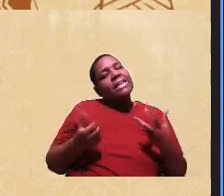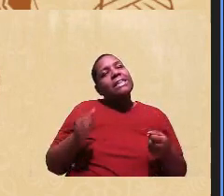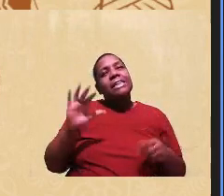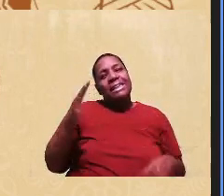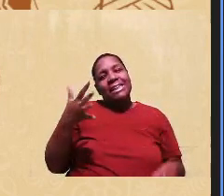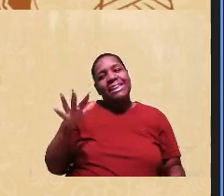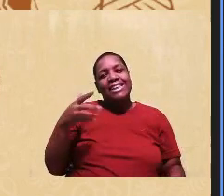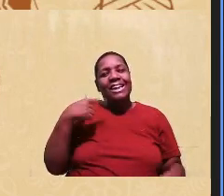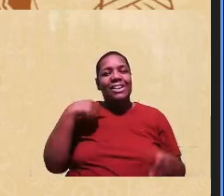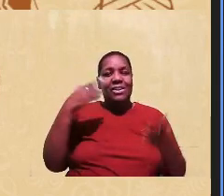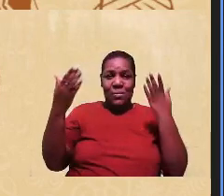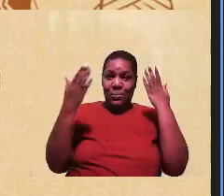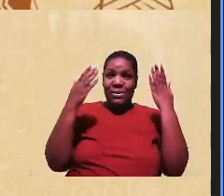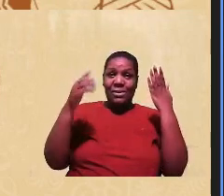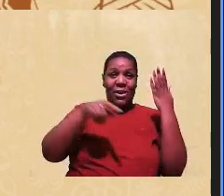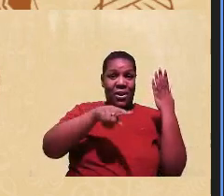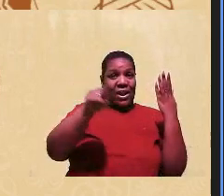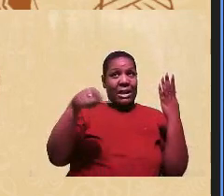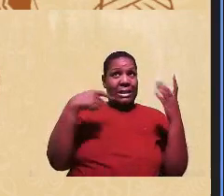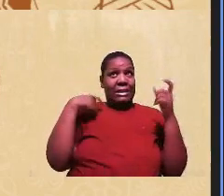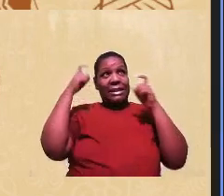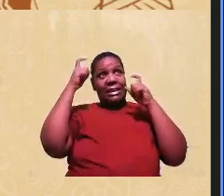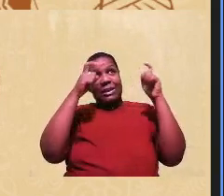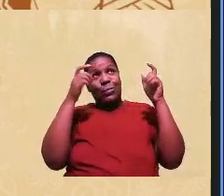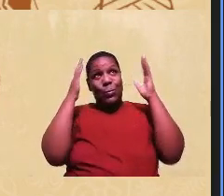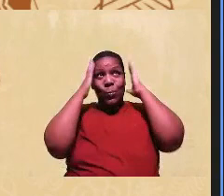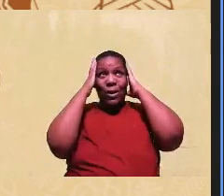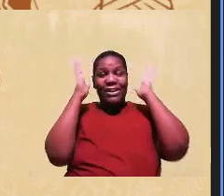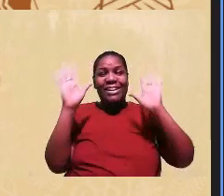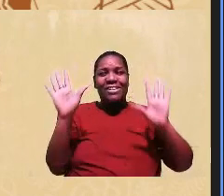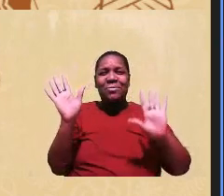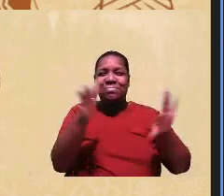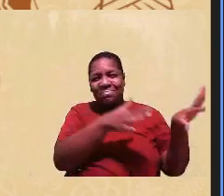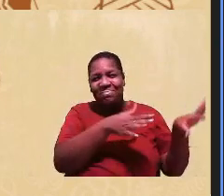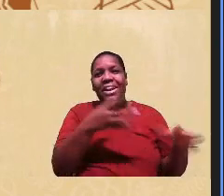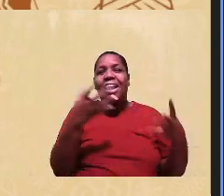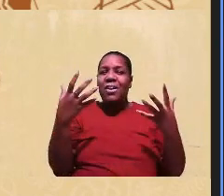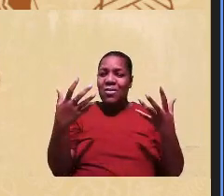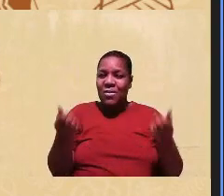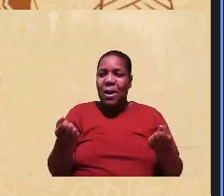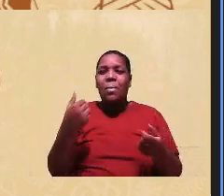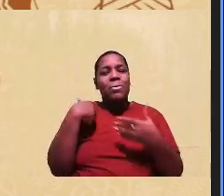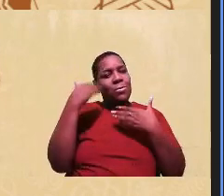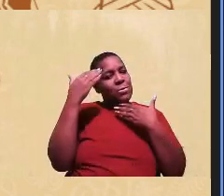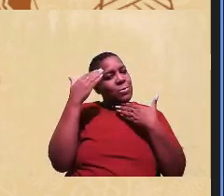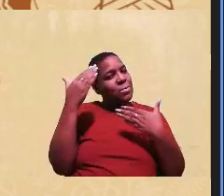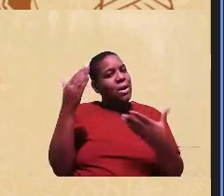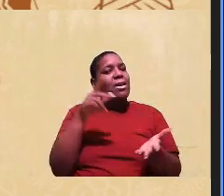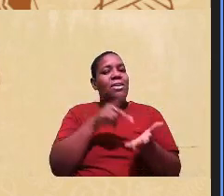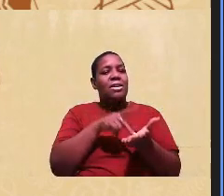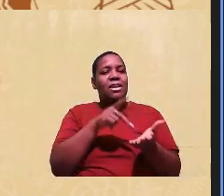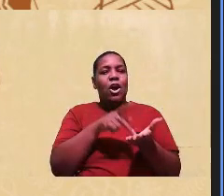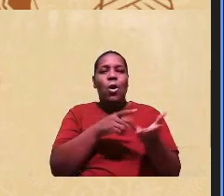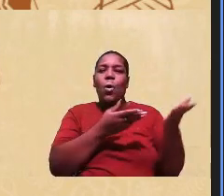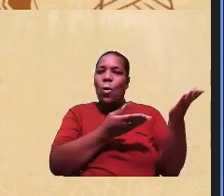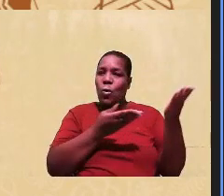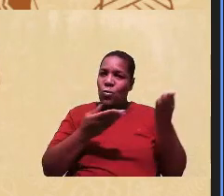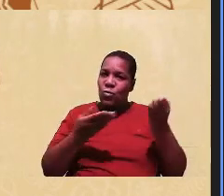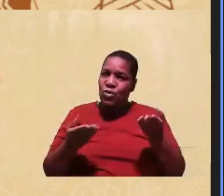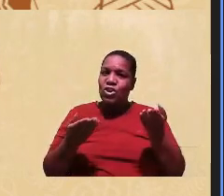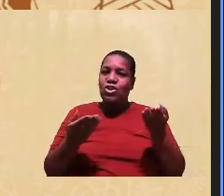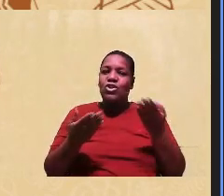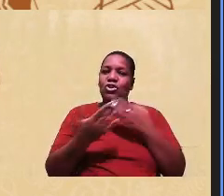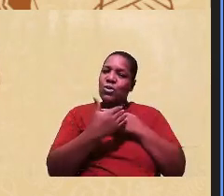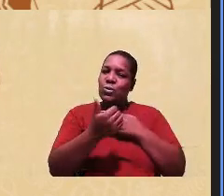psicólogos aqui, já estou preocupada. Vamos lá, gente. Muito obrigada, então, mesmo pelo convite, e